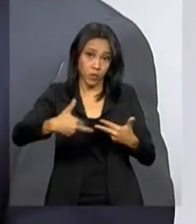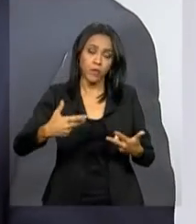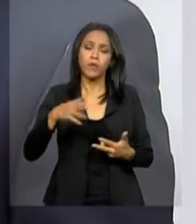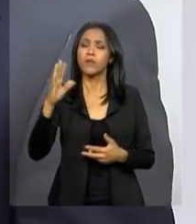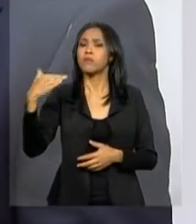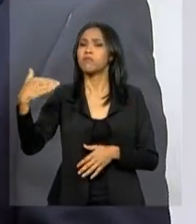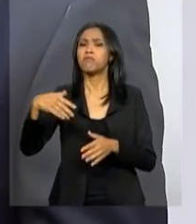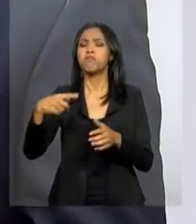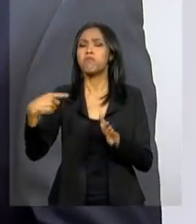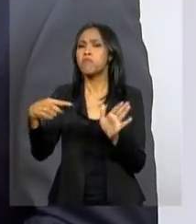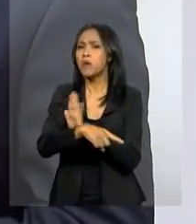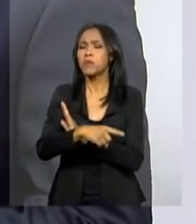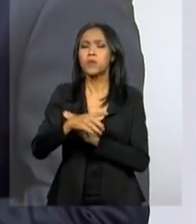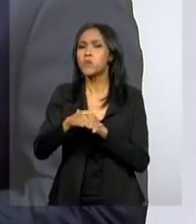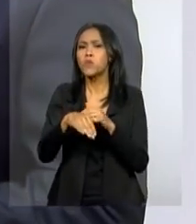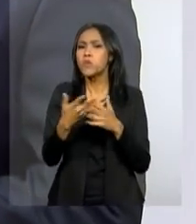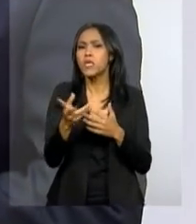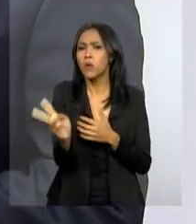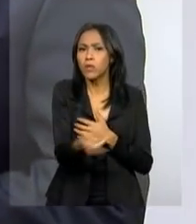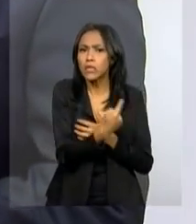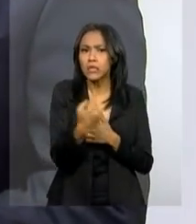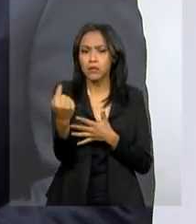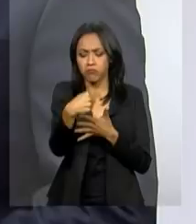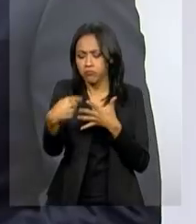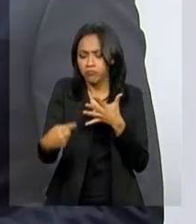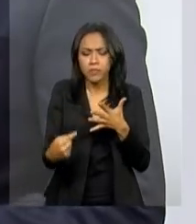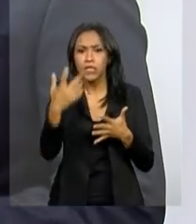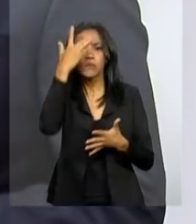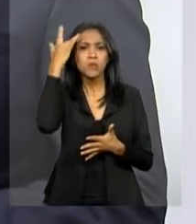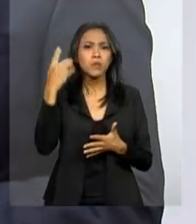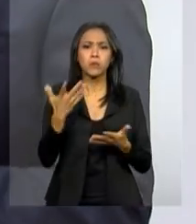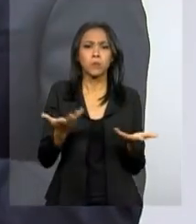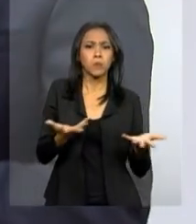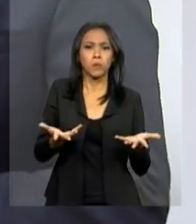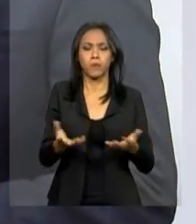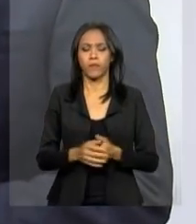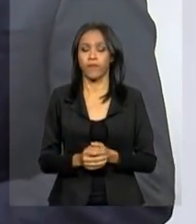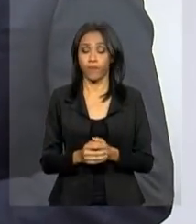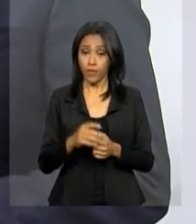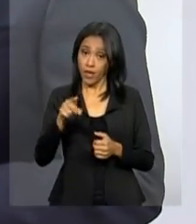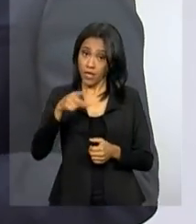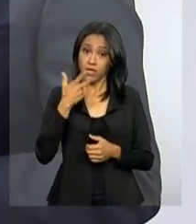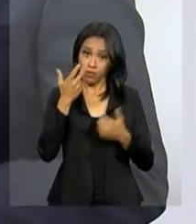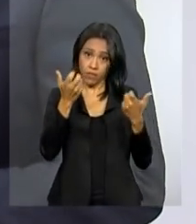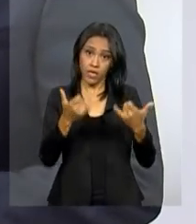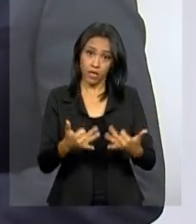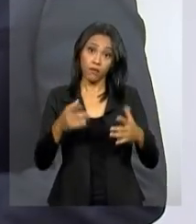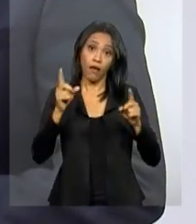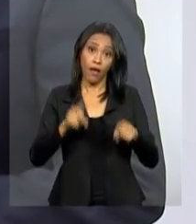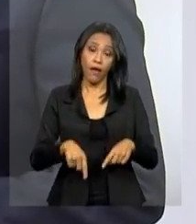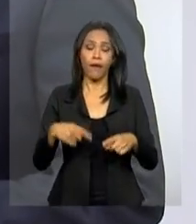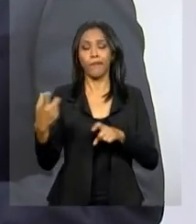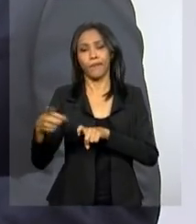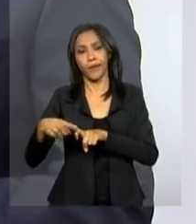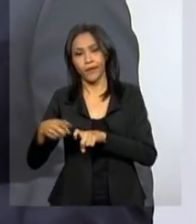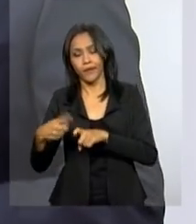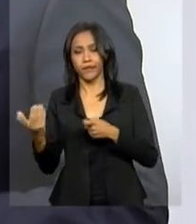tipos de pendências em geral que esse público aí apresenta? Normalmente, é despesas médicas